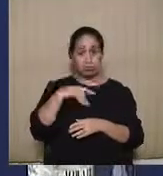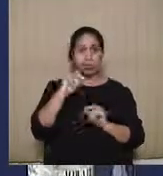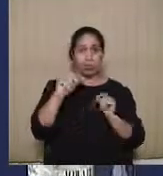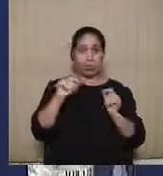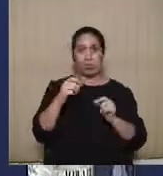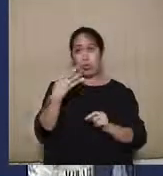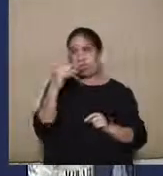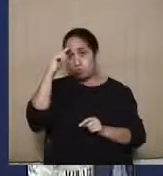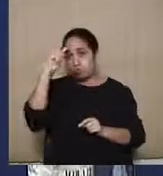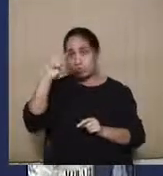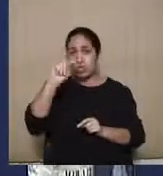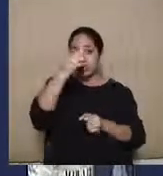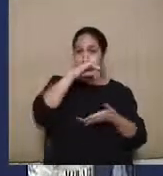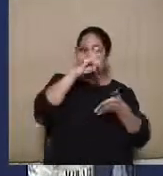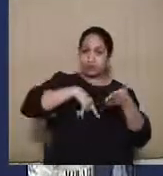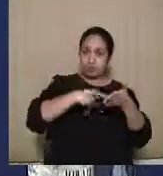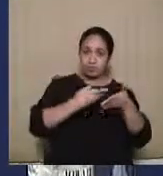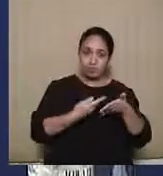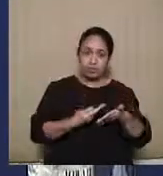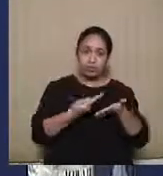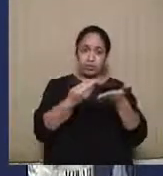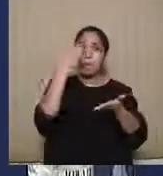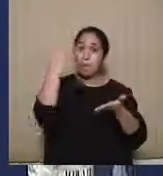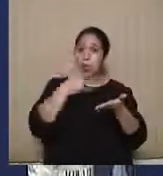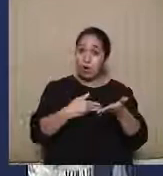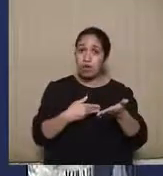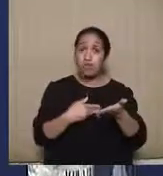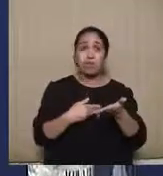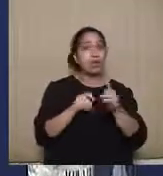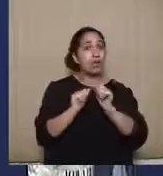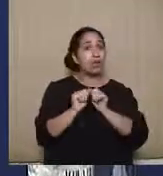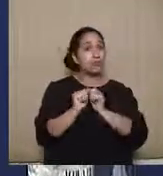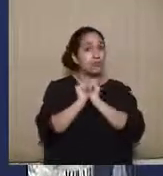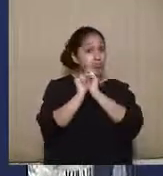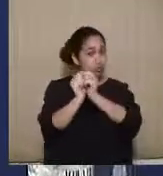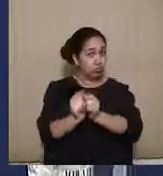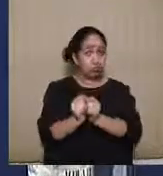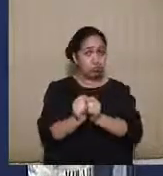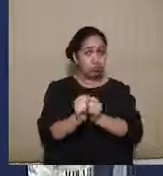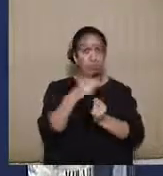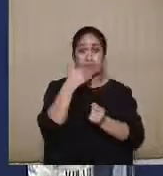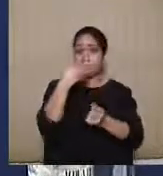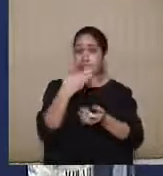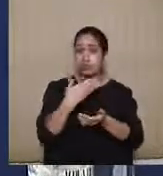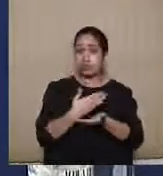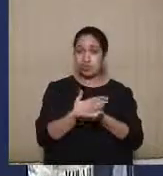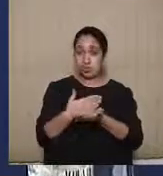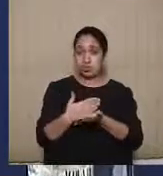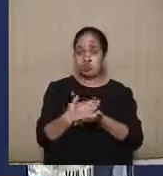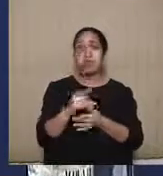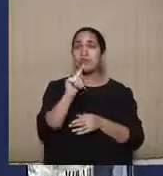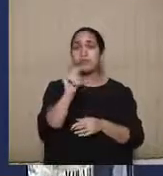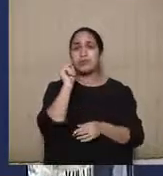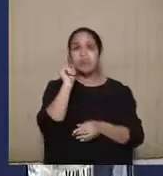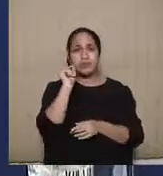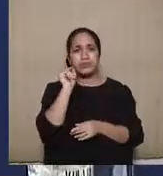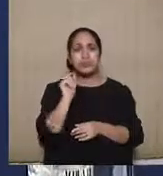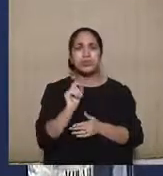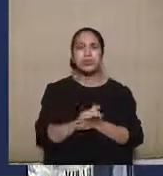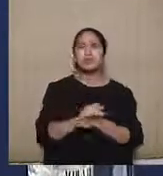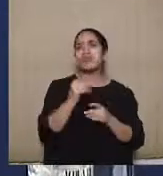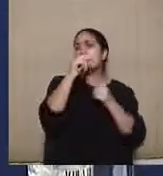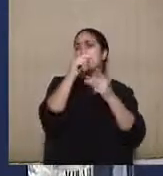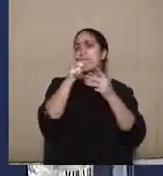dias, a prova documental sempre, como a gente já disse, acompanhando a petição inicial e a contestação, mas o que se verifica no mais das vezes é que são